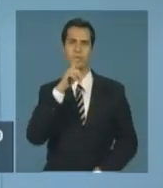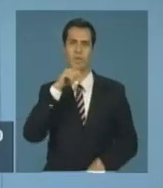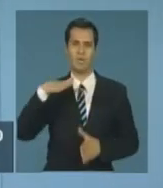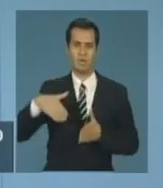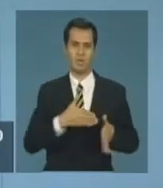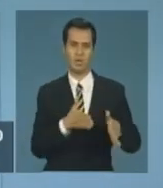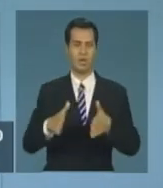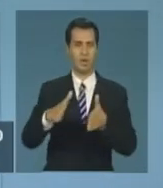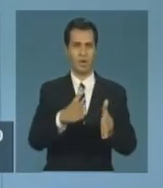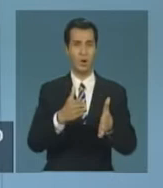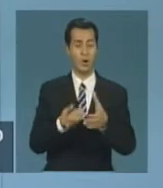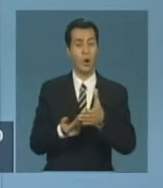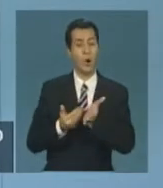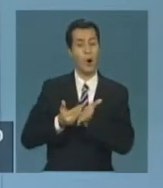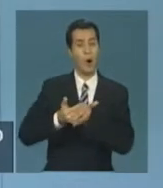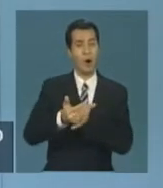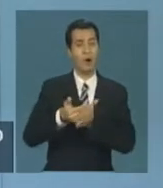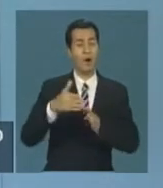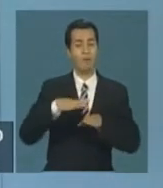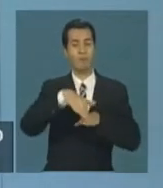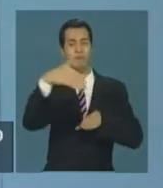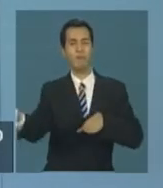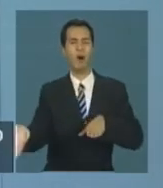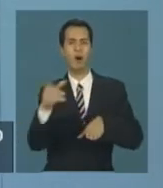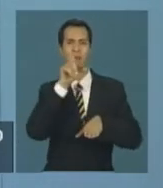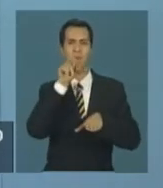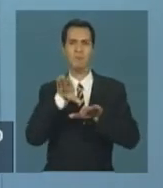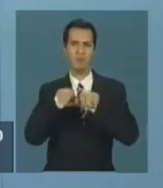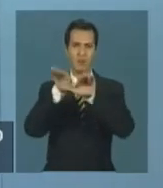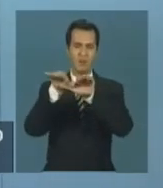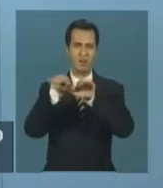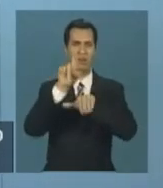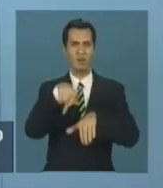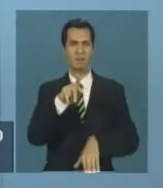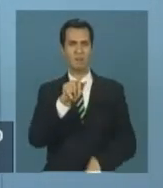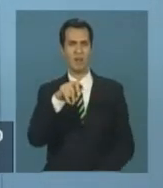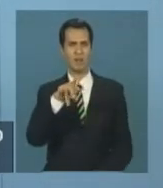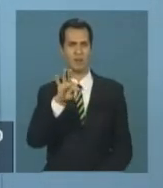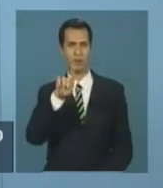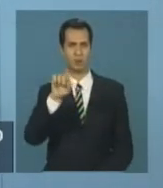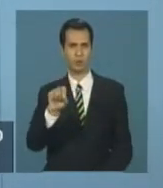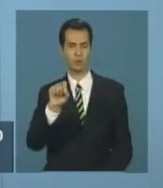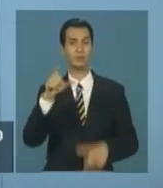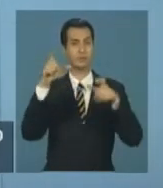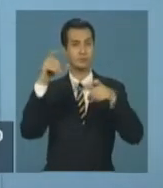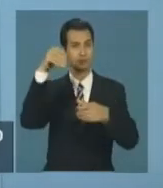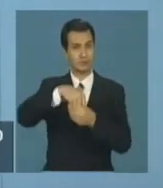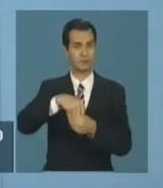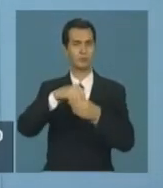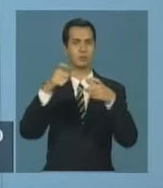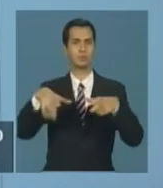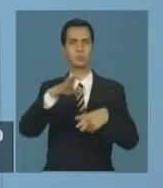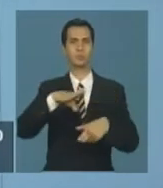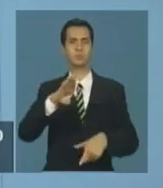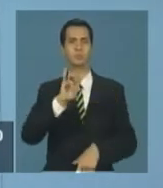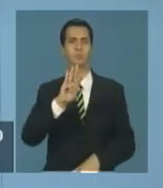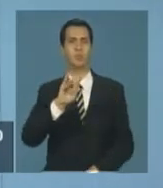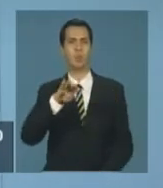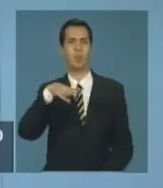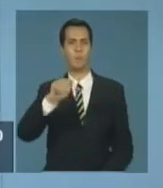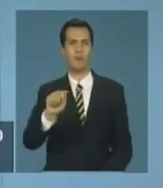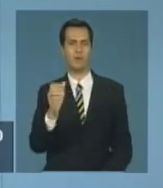pantanal, eles nascem em áreas de planaltos do bioma cerrado. Esse dado, então, não consta aqui,